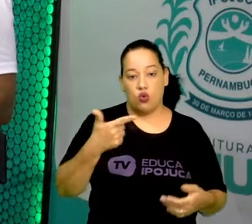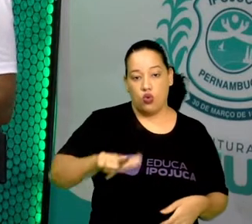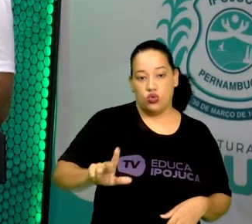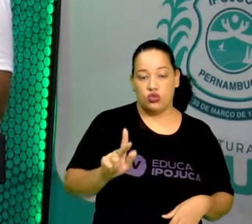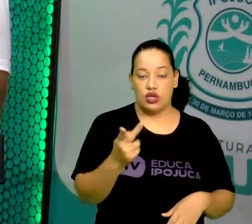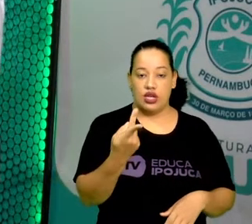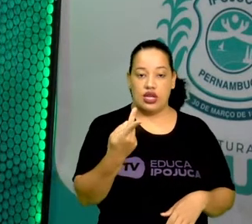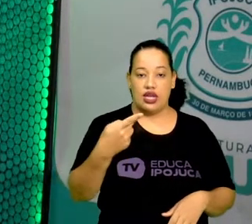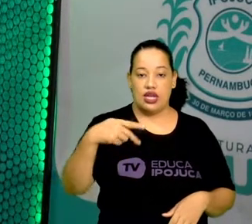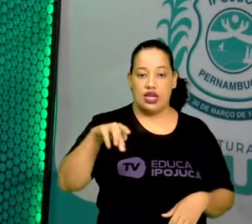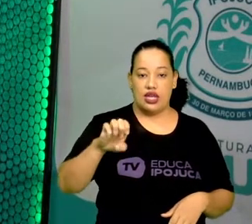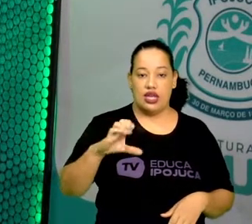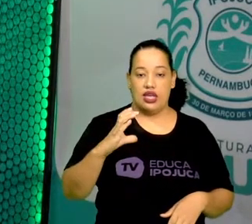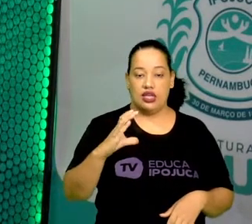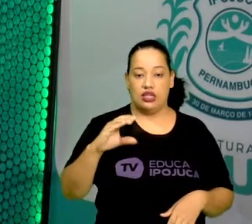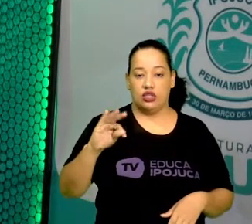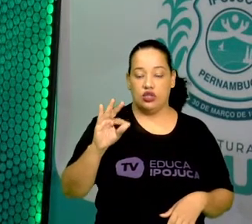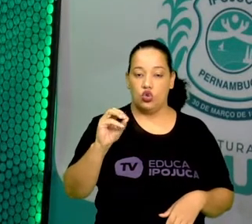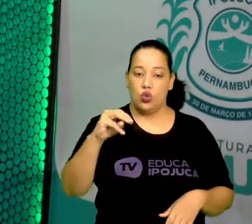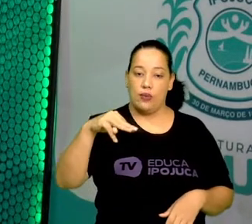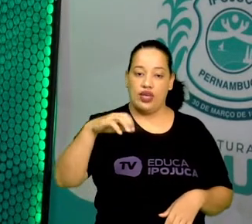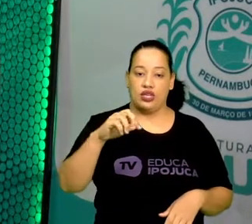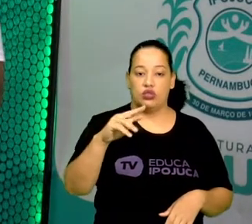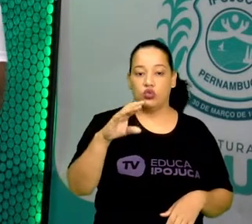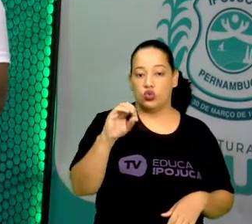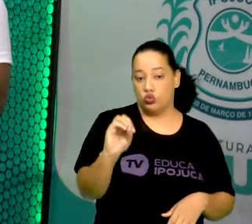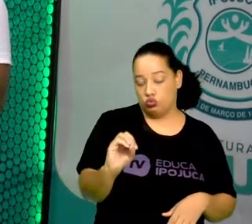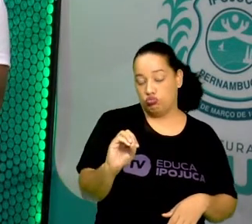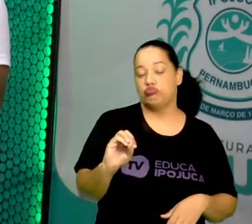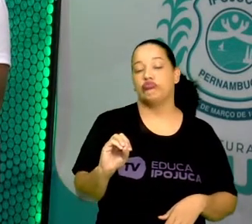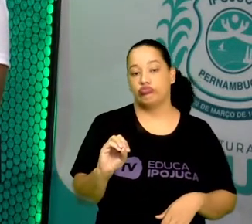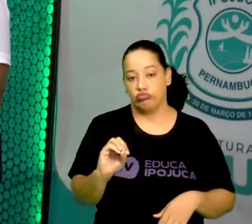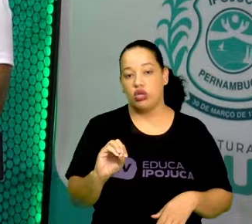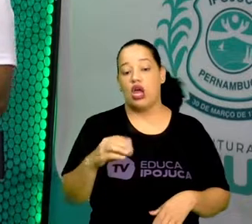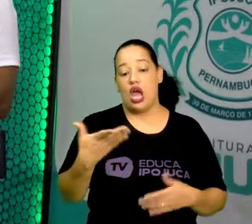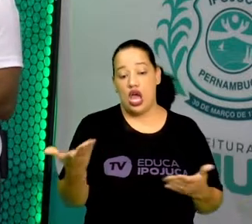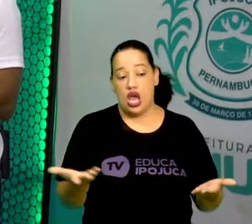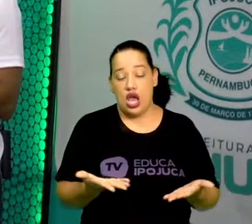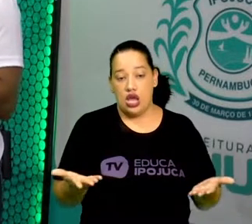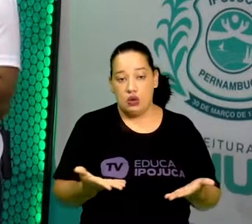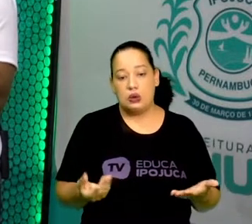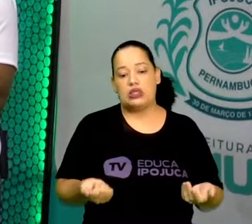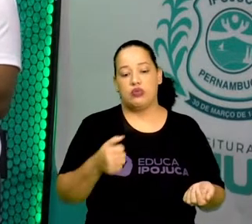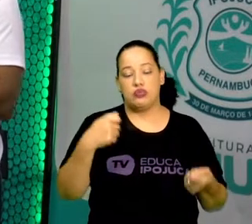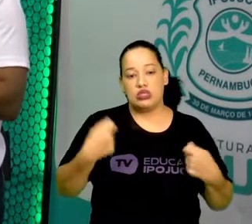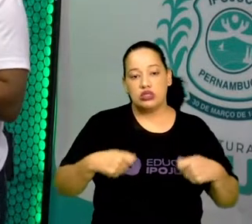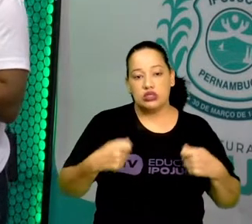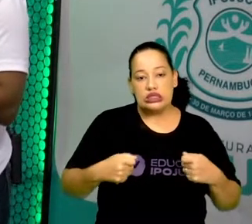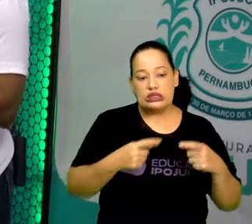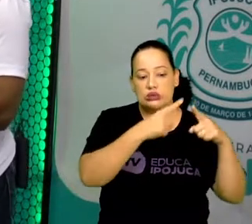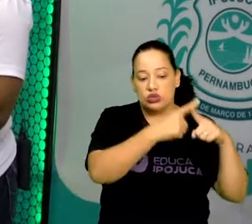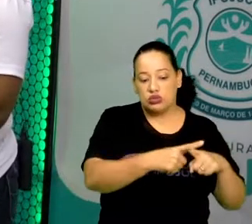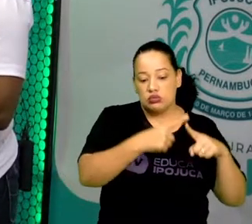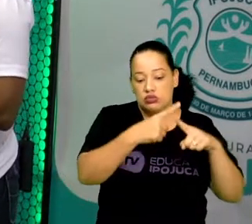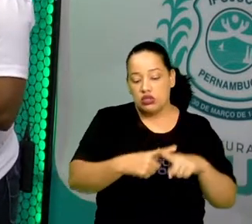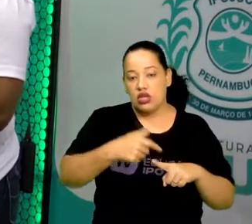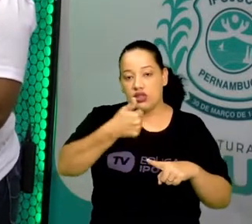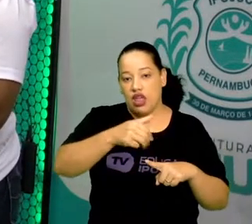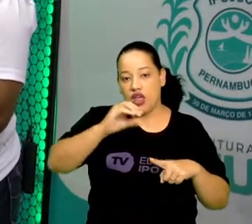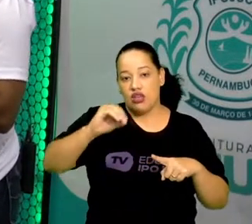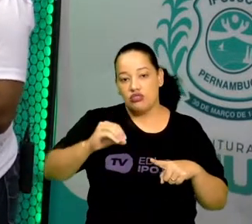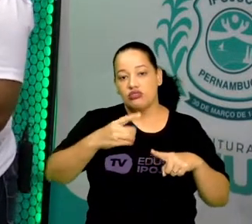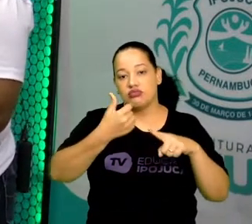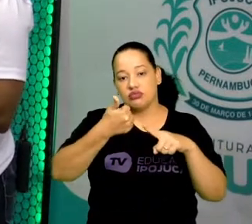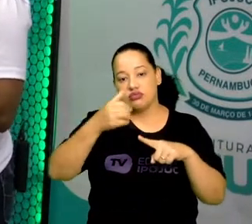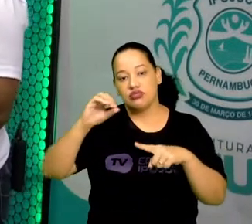é 100 vezes 1 metro. Note que sempre eu estou multiplicando de 10 em 10. Por isso